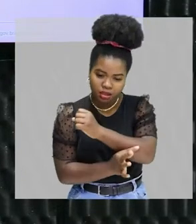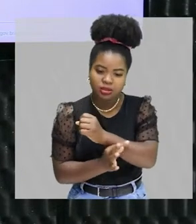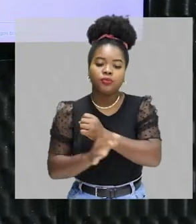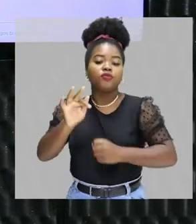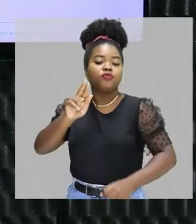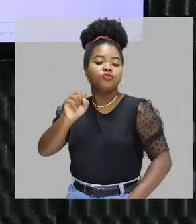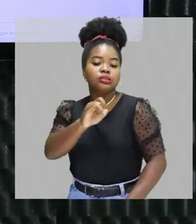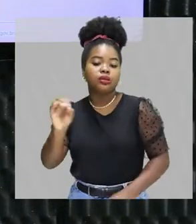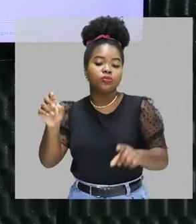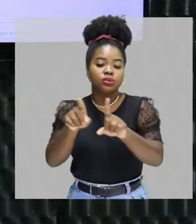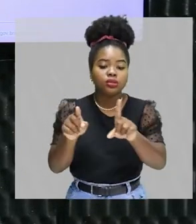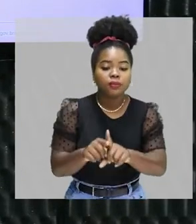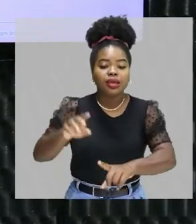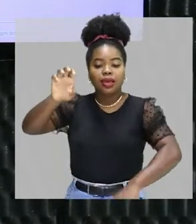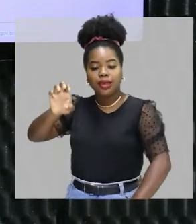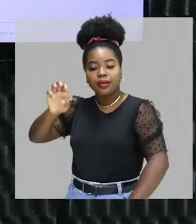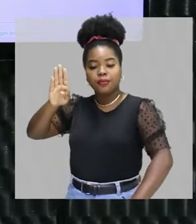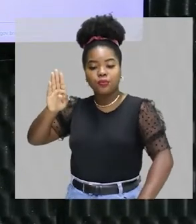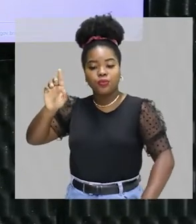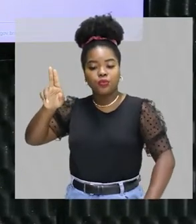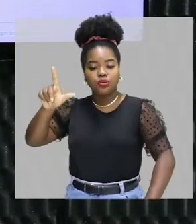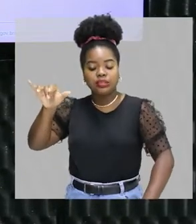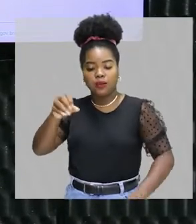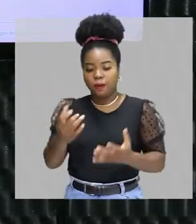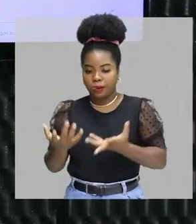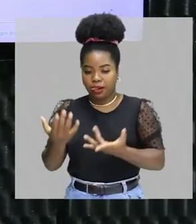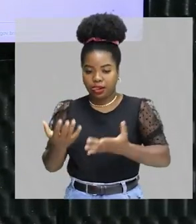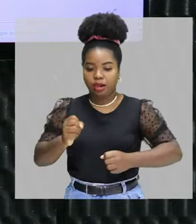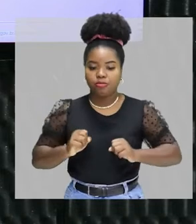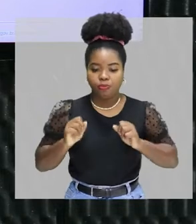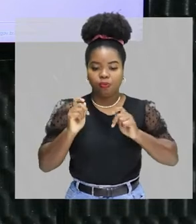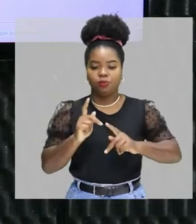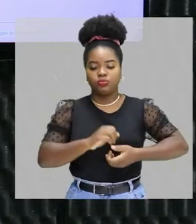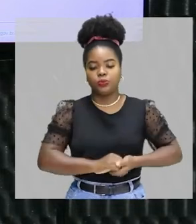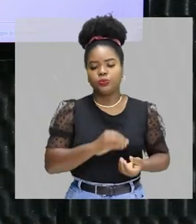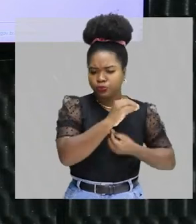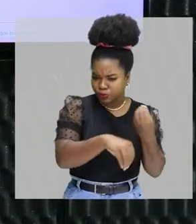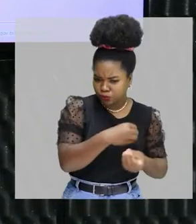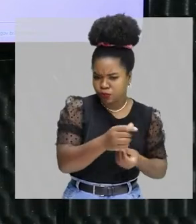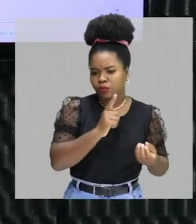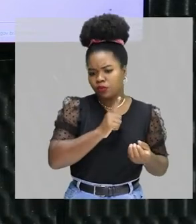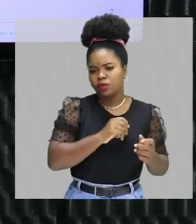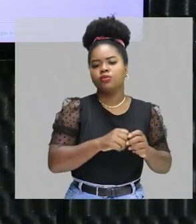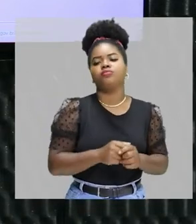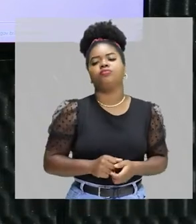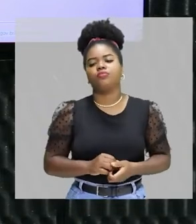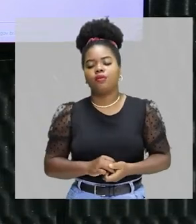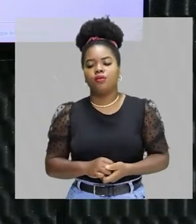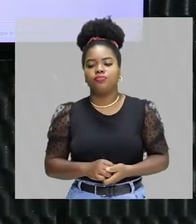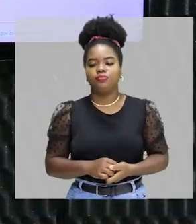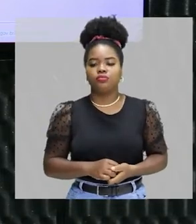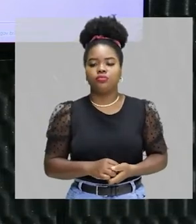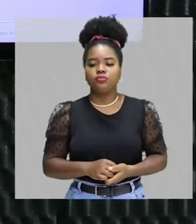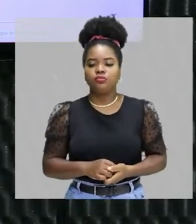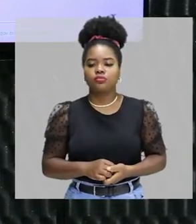ebulição daquela ou tão das substâncias que participam da mistura, certo? A mistura